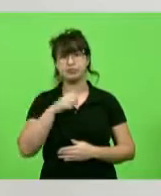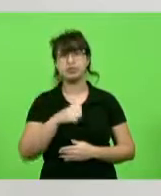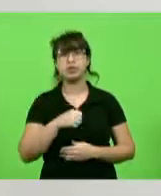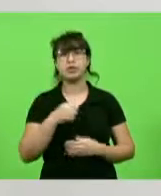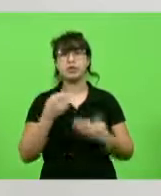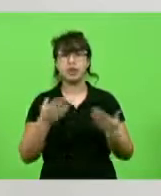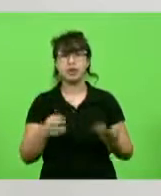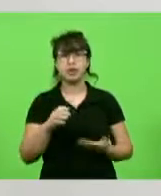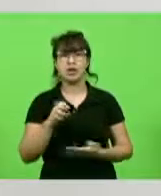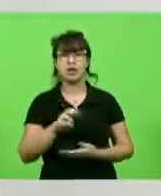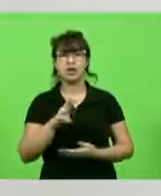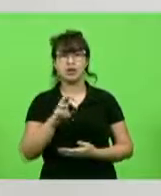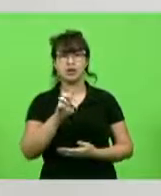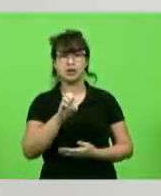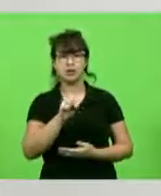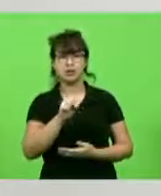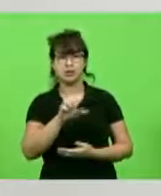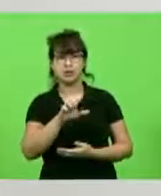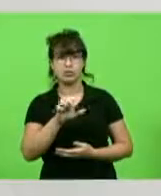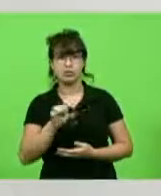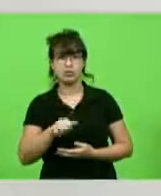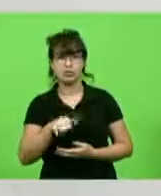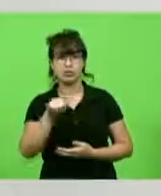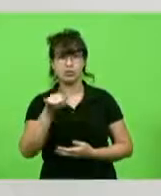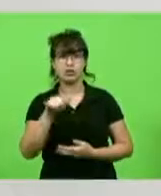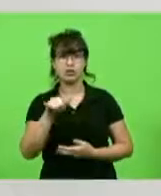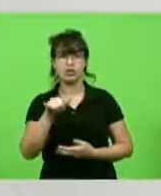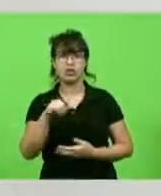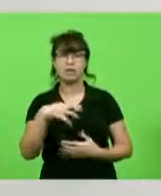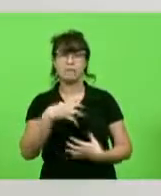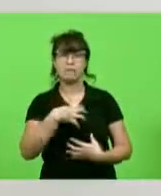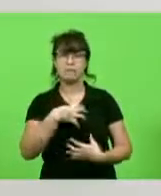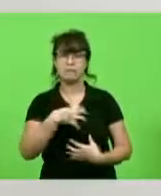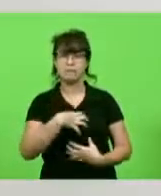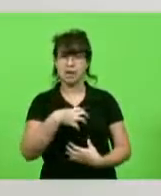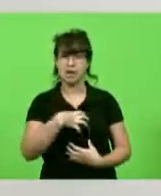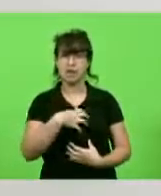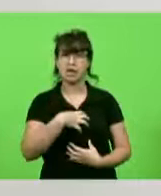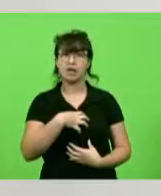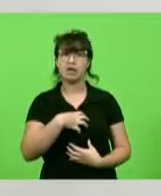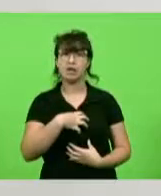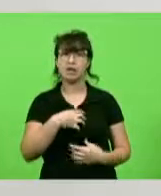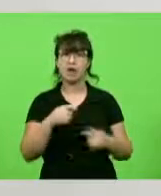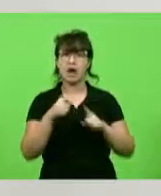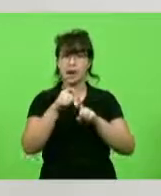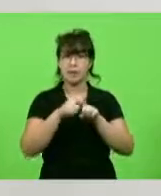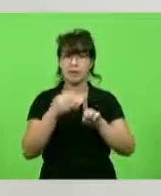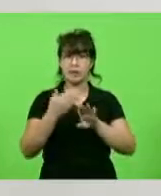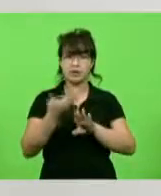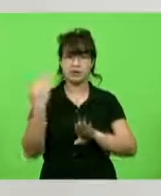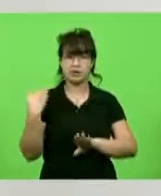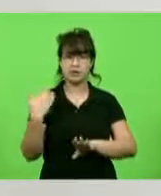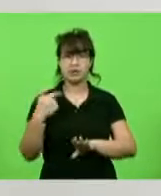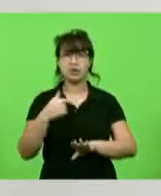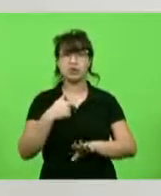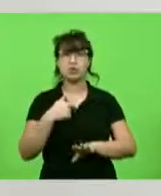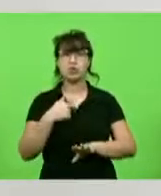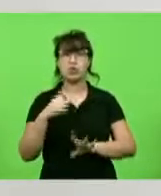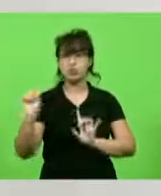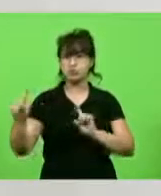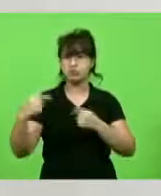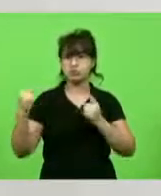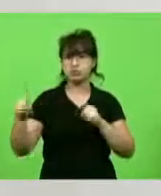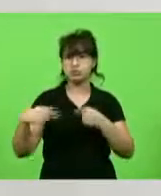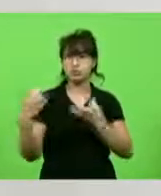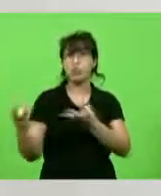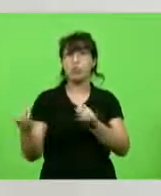Bahia. Eu fui, algum tempo atrás, algum mês atrás aqui, severamente criticado por um pequeno grupo